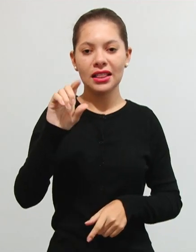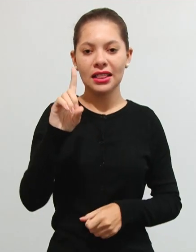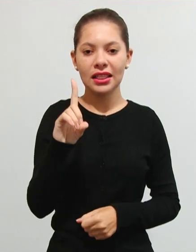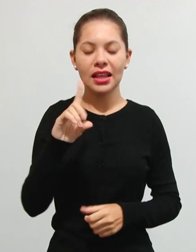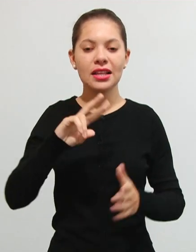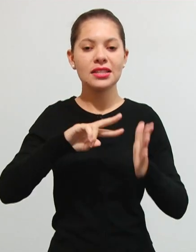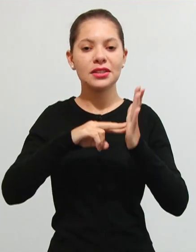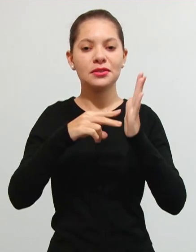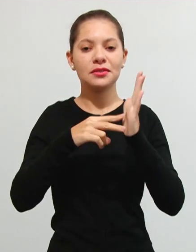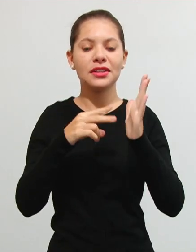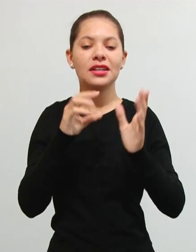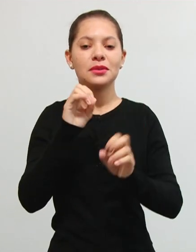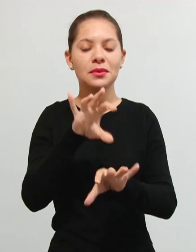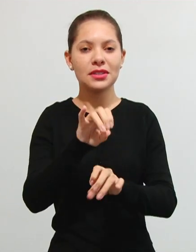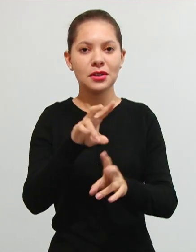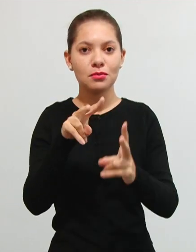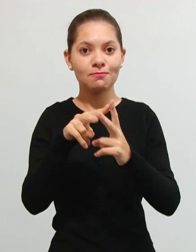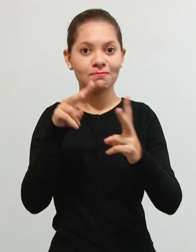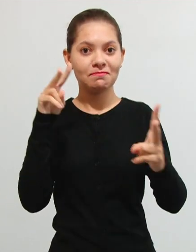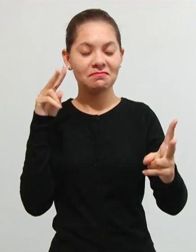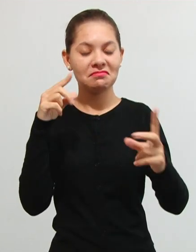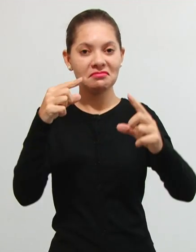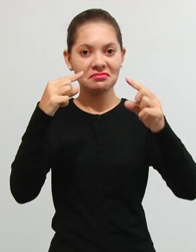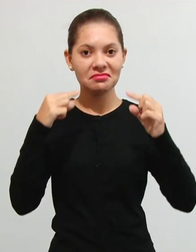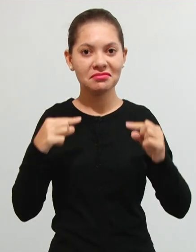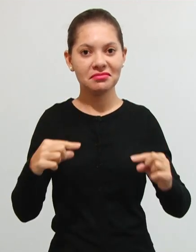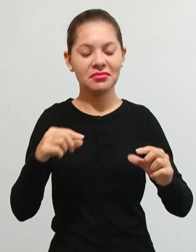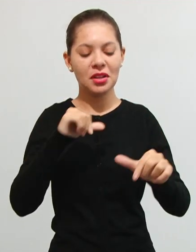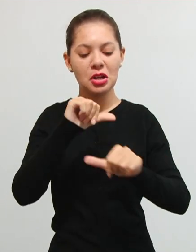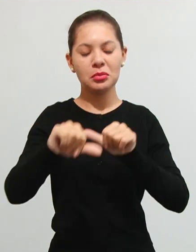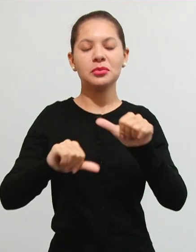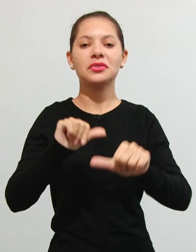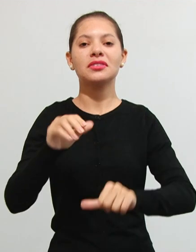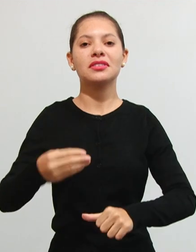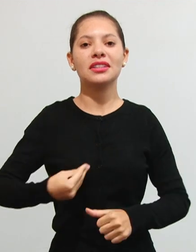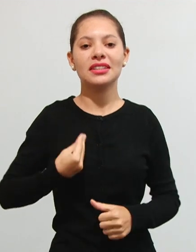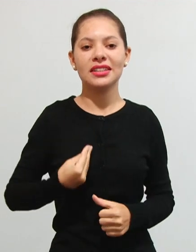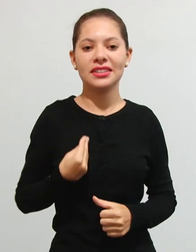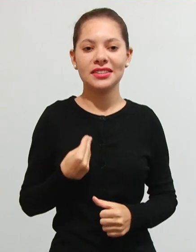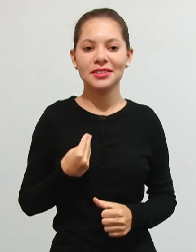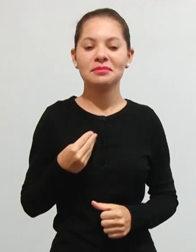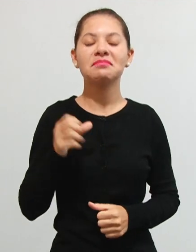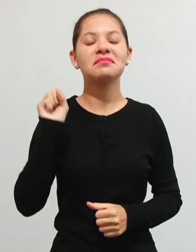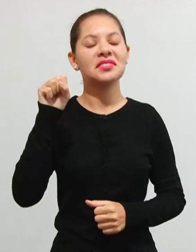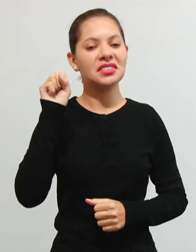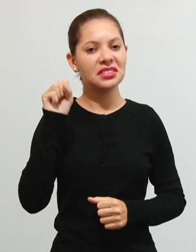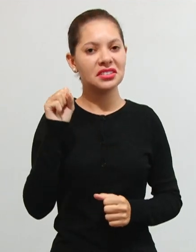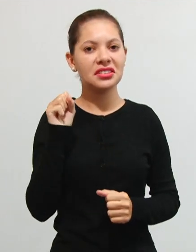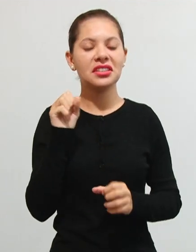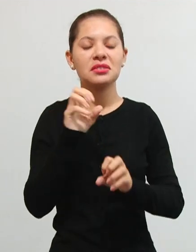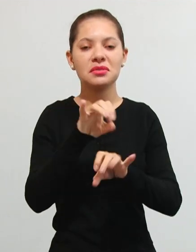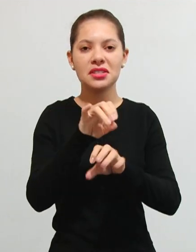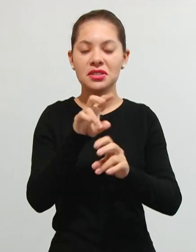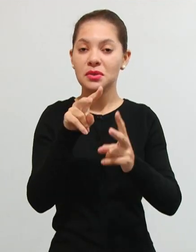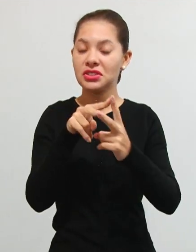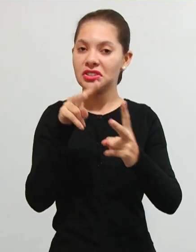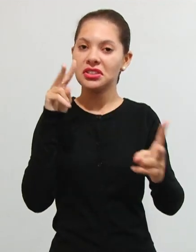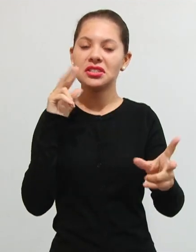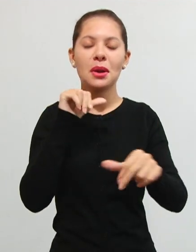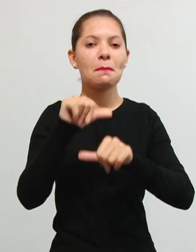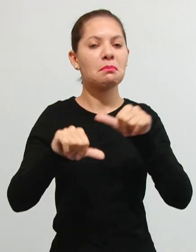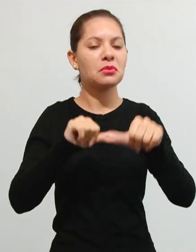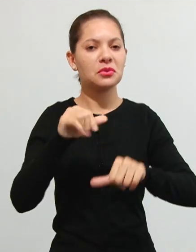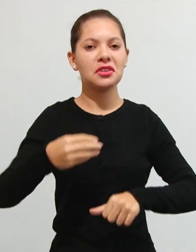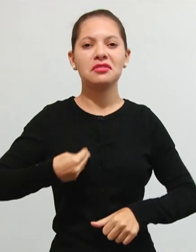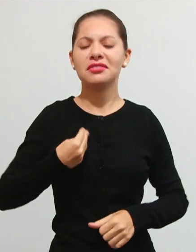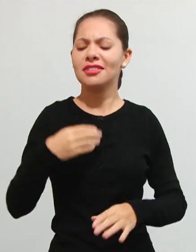significa educação à distância e logo abaixo está escrito mudando realidades. É isso mesmo, a educação à distância vai mudando as realidades aí